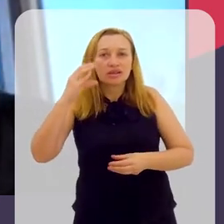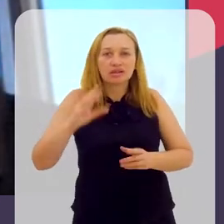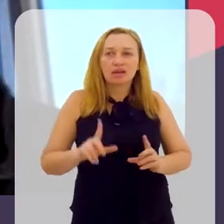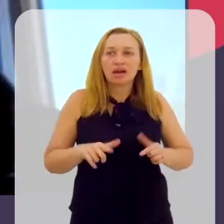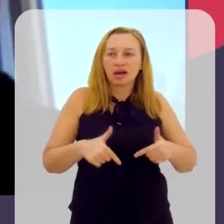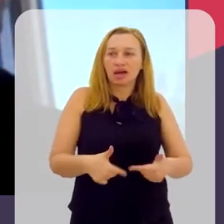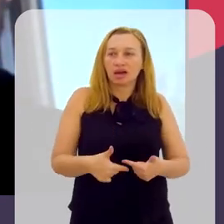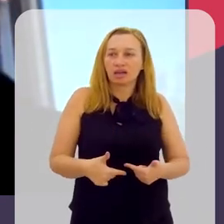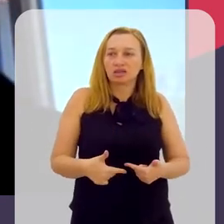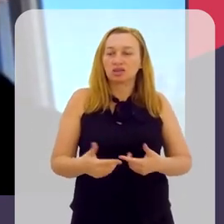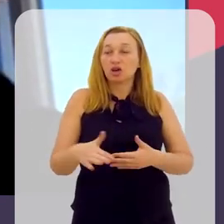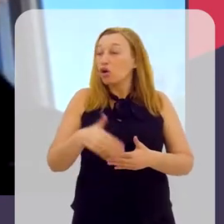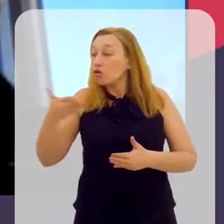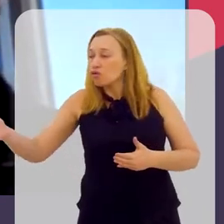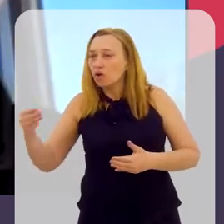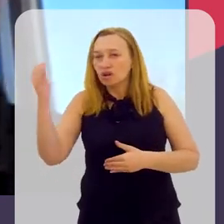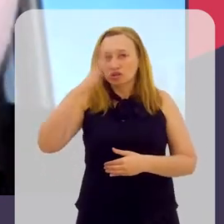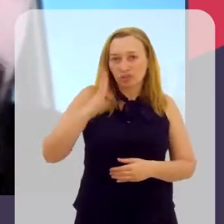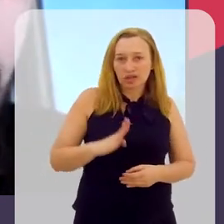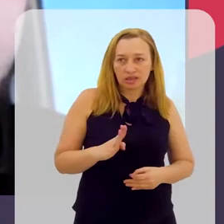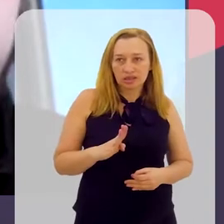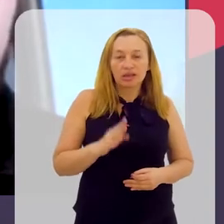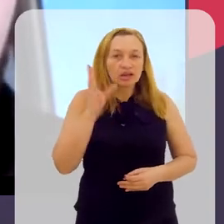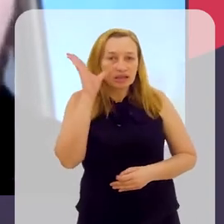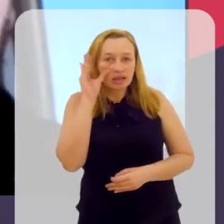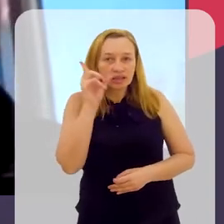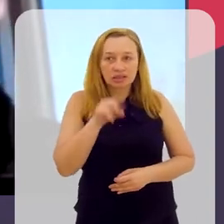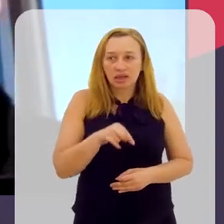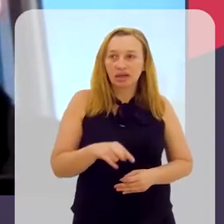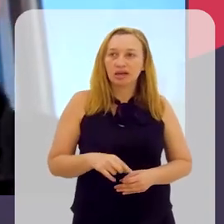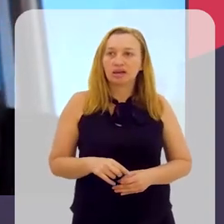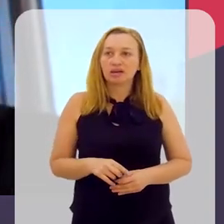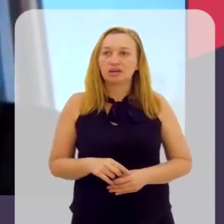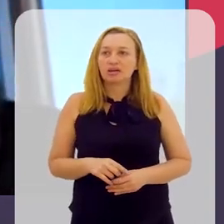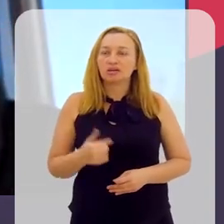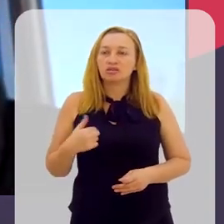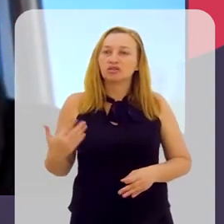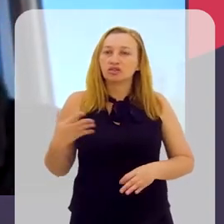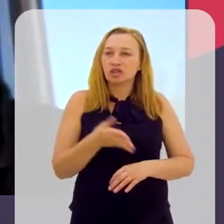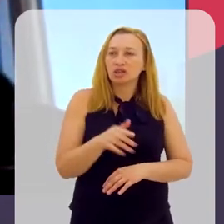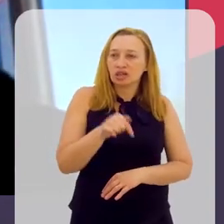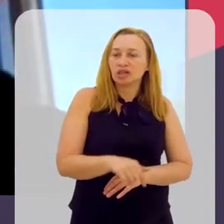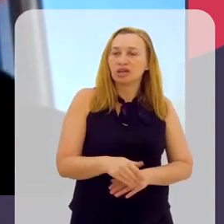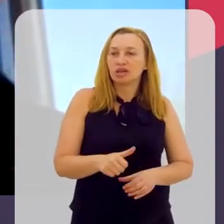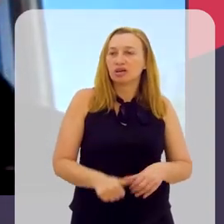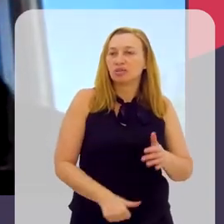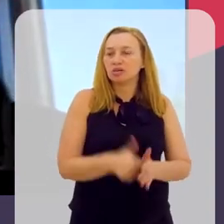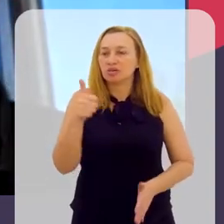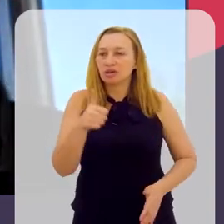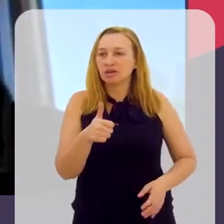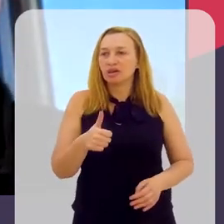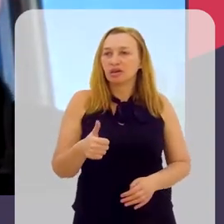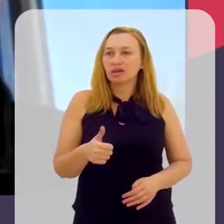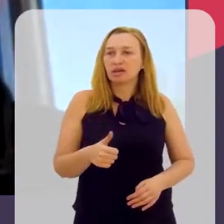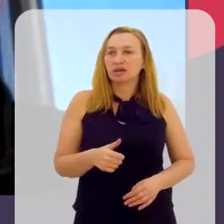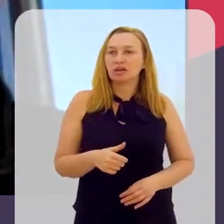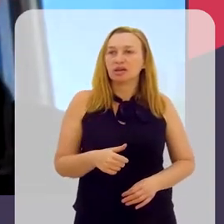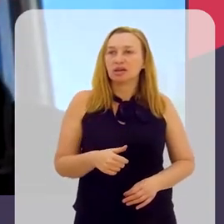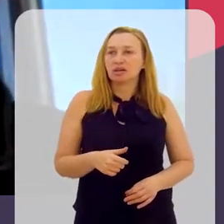funciona de fora do Brasil. Uma coisa interessante é que, desde quando eu vim para cá na primeira vez,